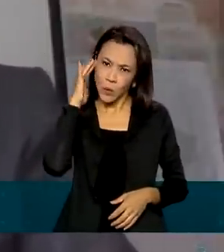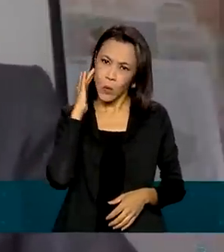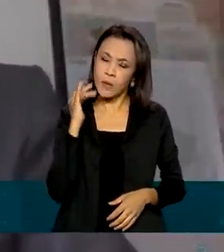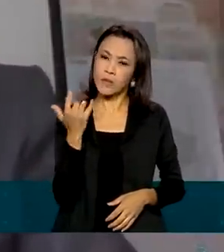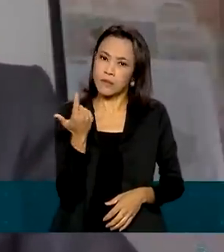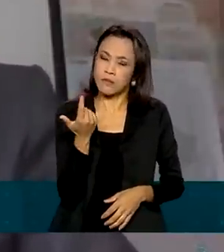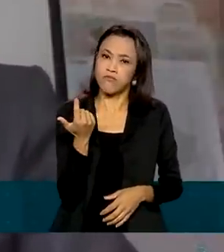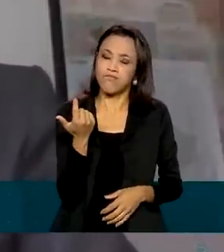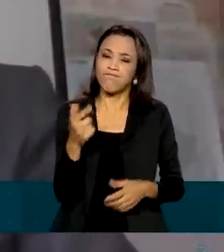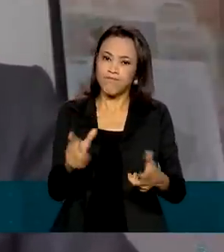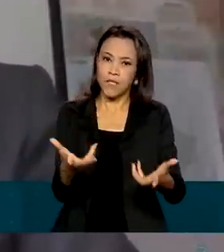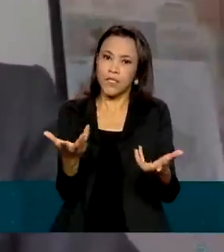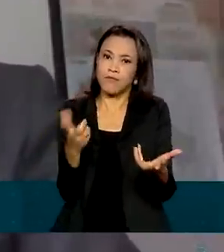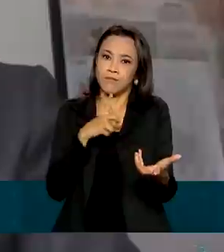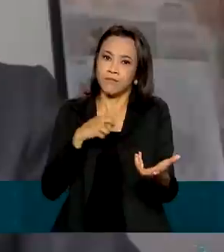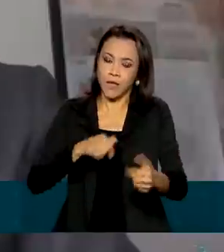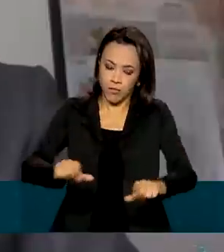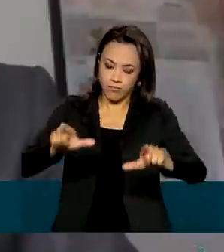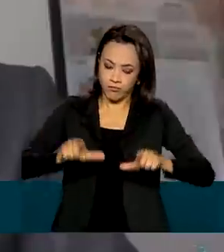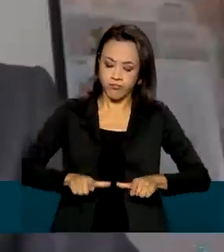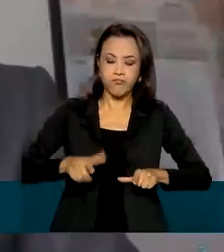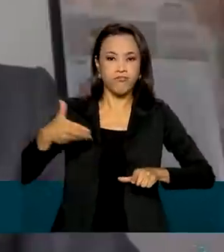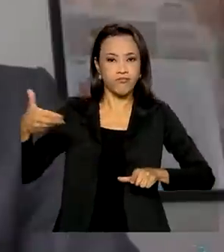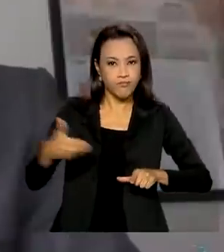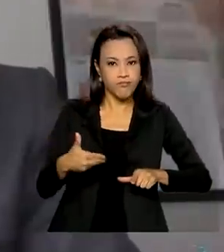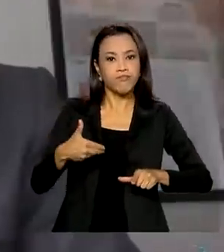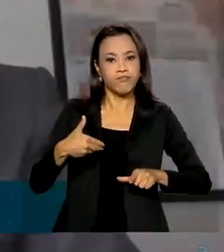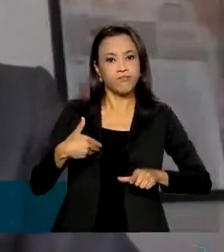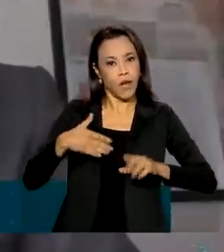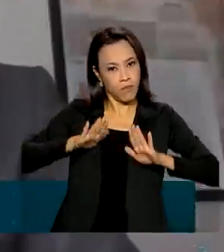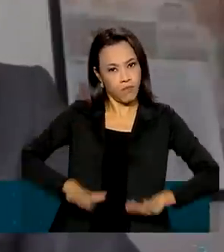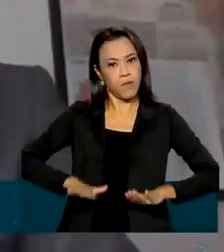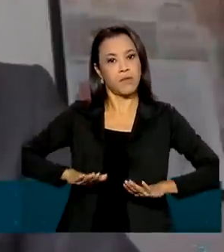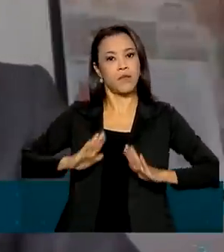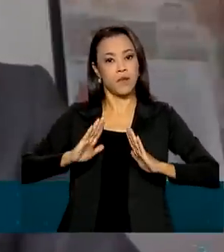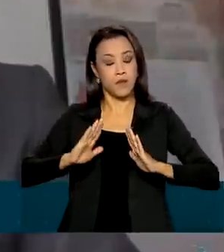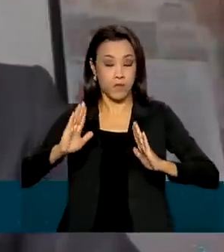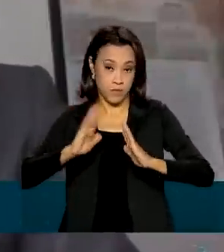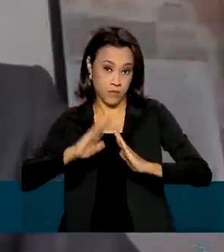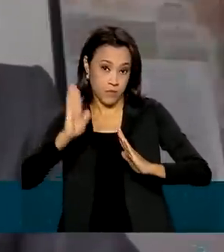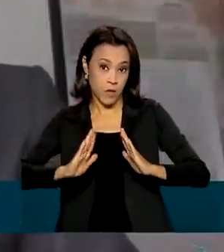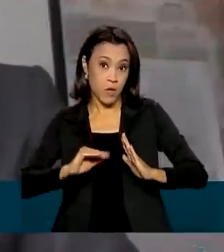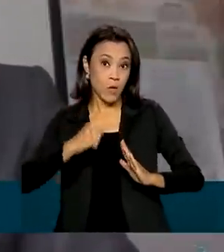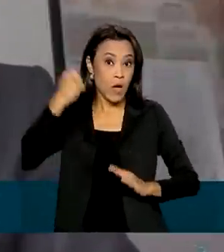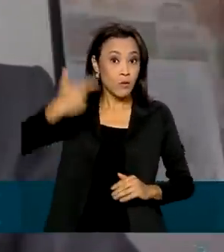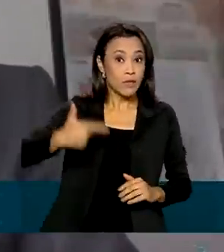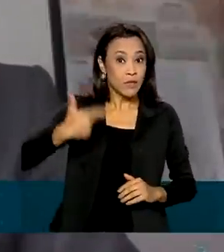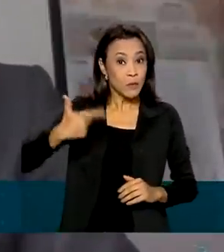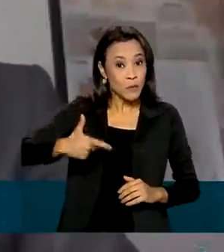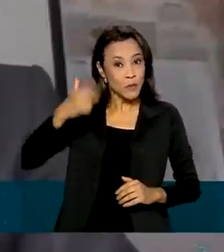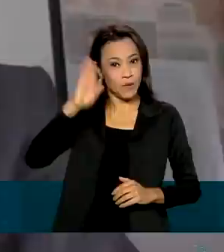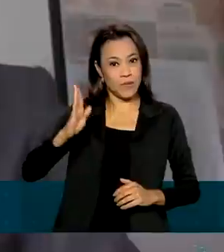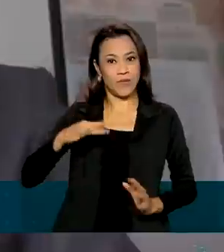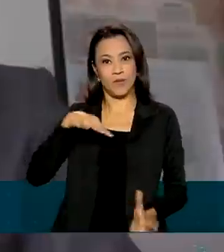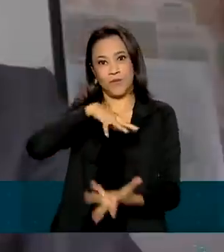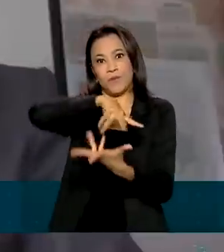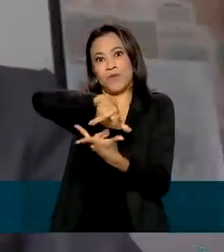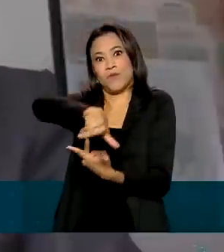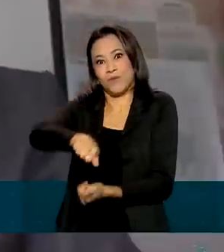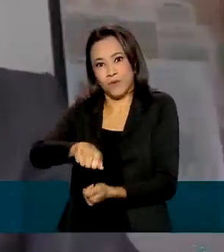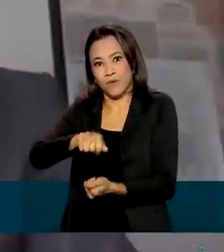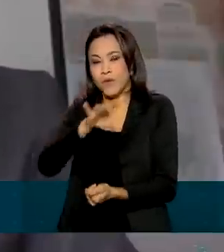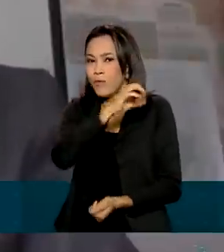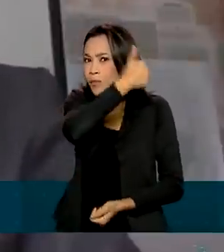refugiados venezuelanos reconhecidos, é o segundo maior país em reconhecer refugiados em todo o mundo, só